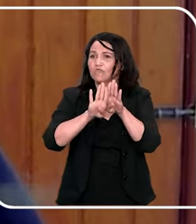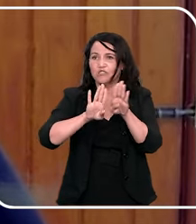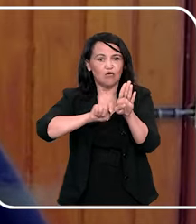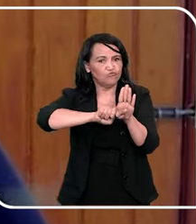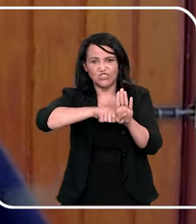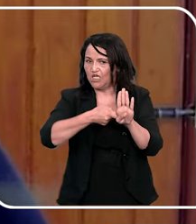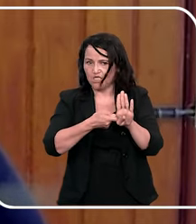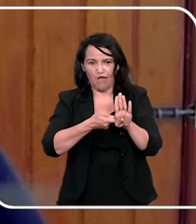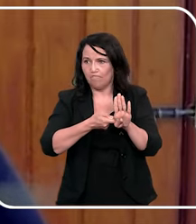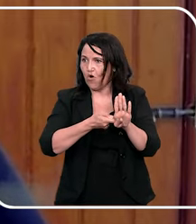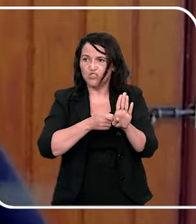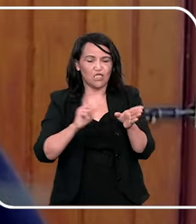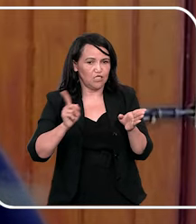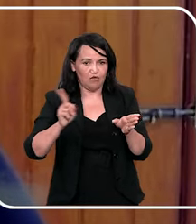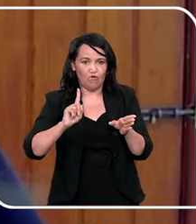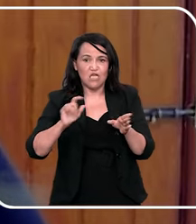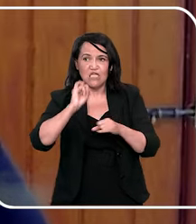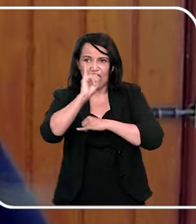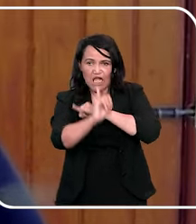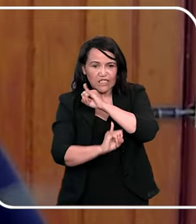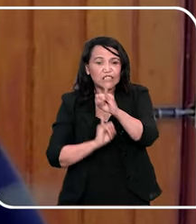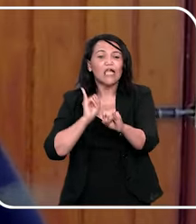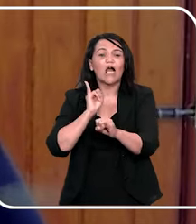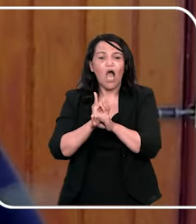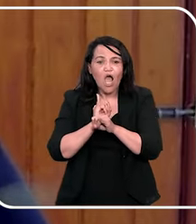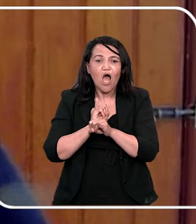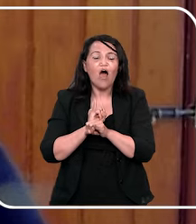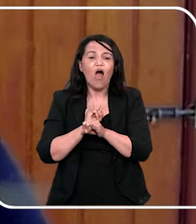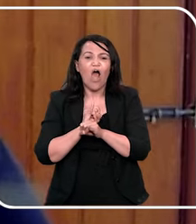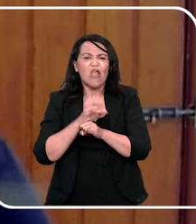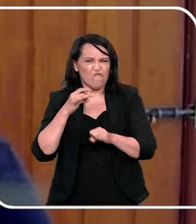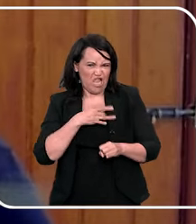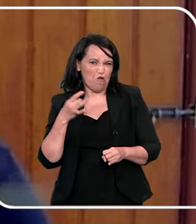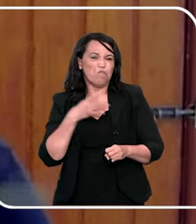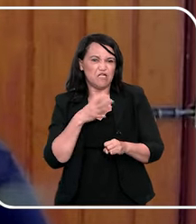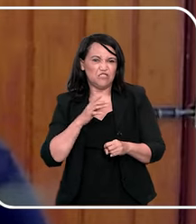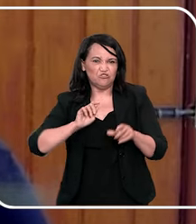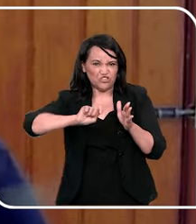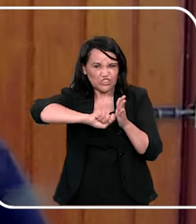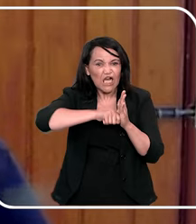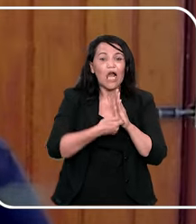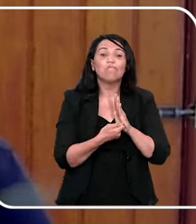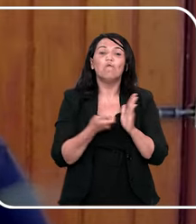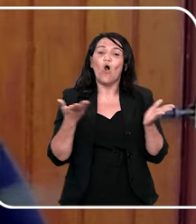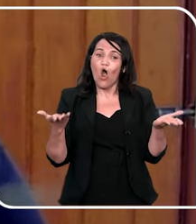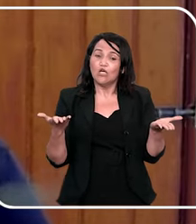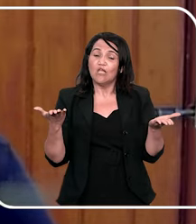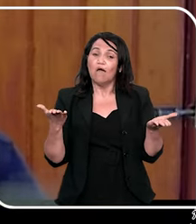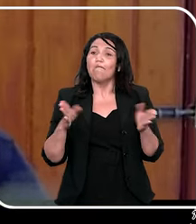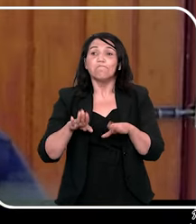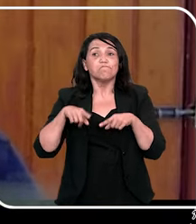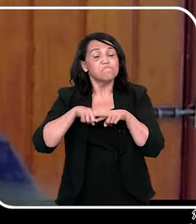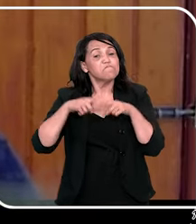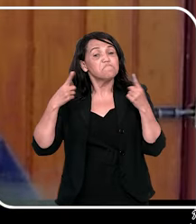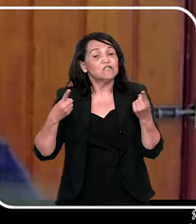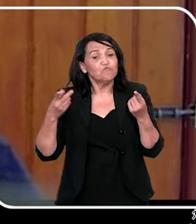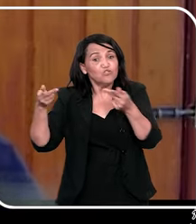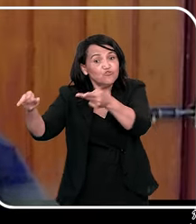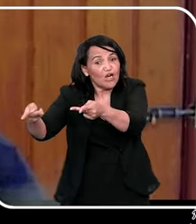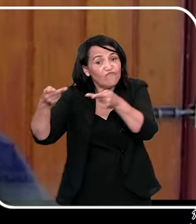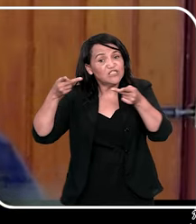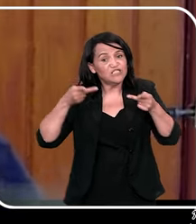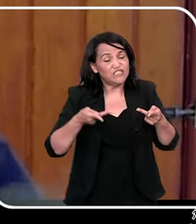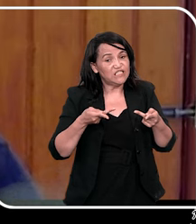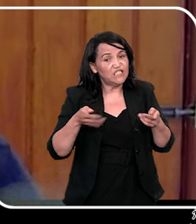medo dos meninos se trancarem sozinhos e também depois da era da internet, eu fiquei com muito medo de tranca a porta, mas quando